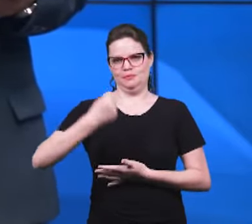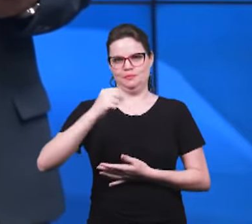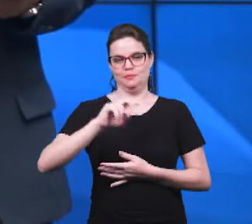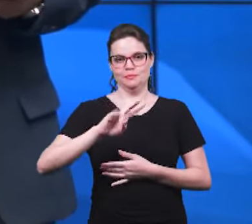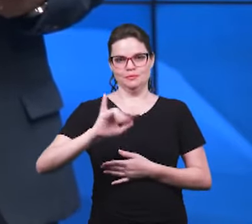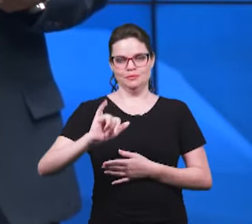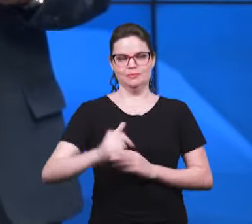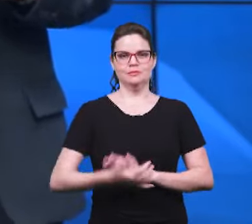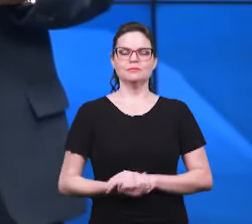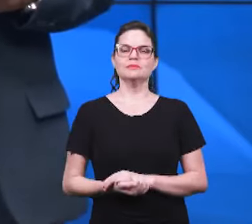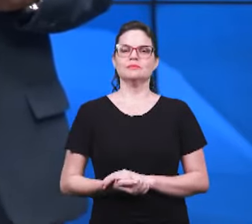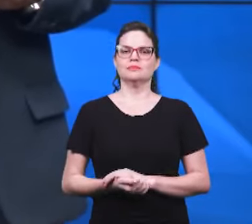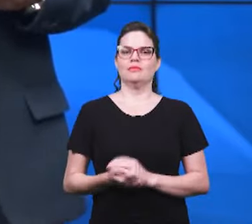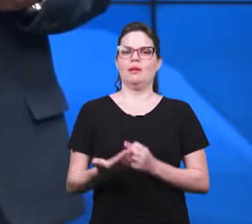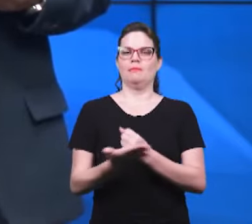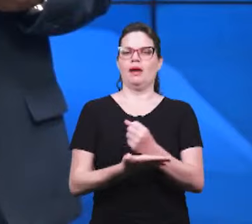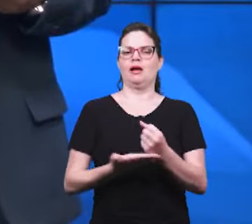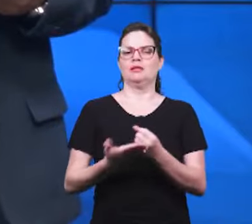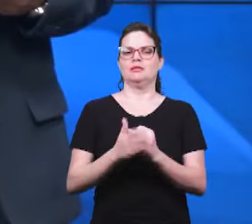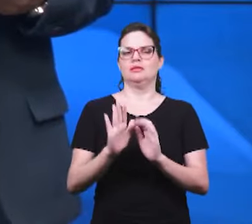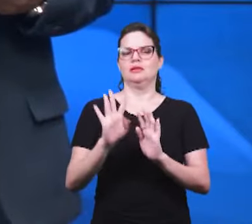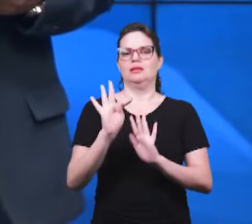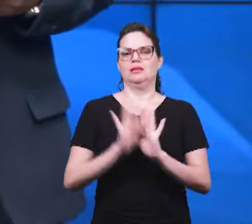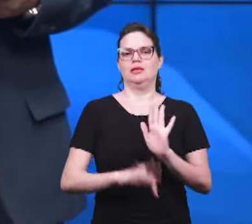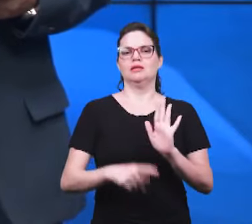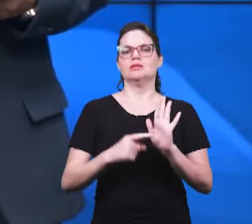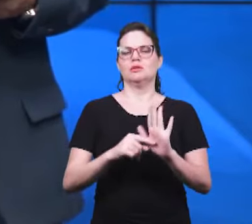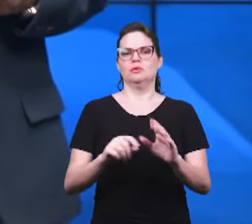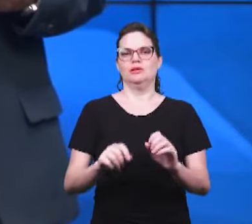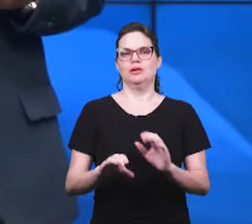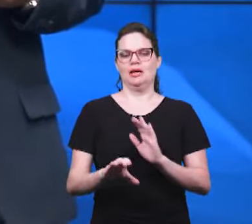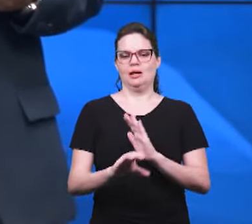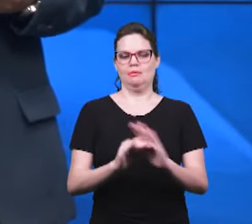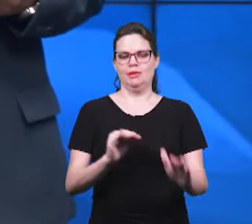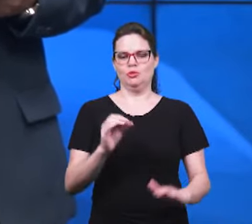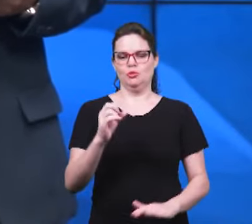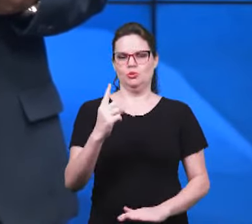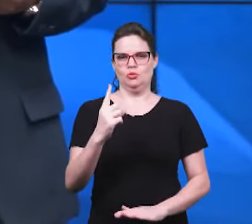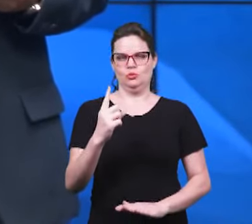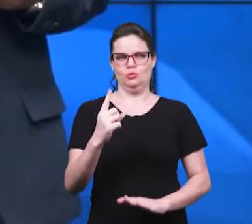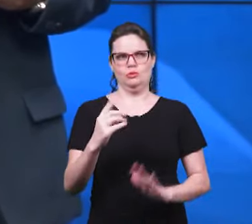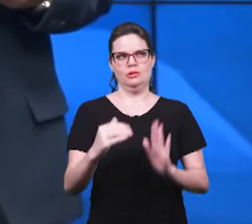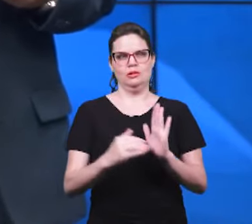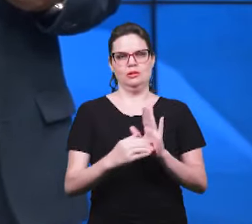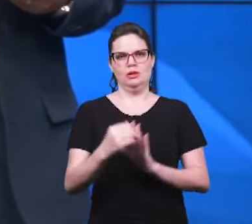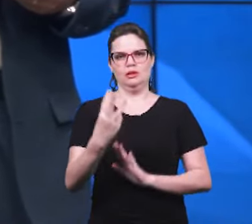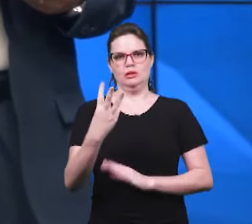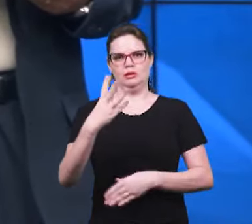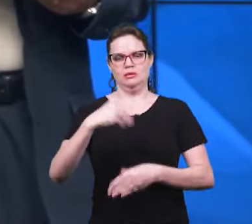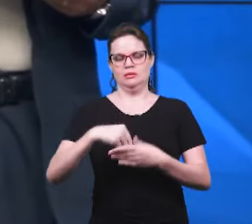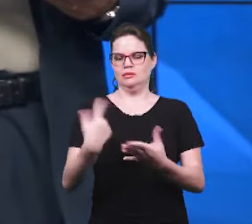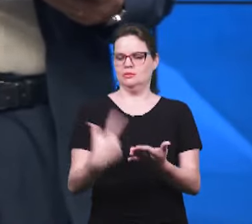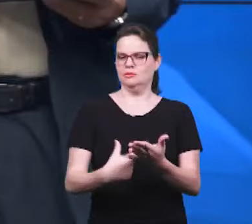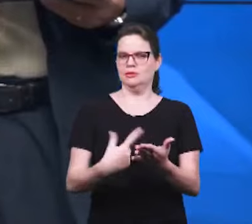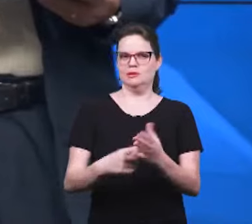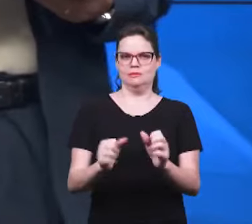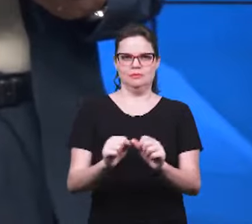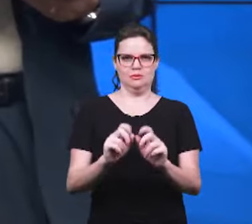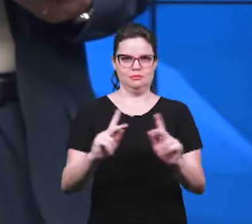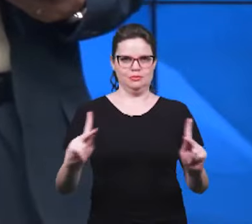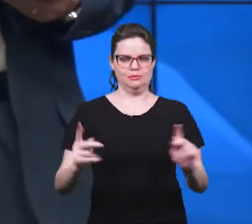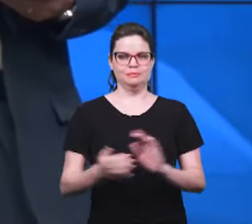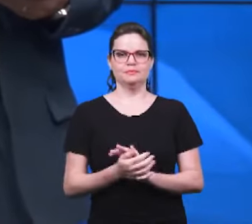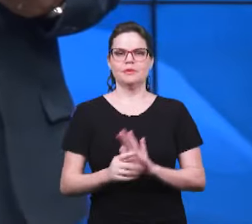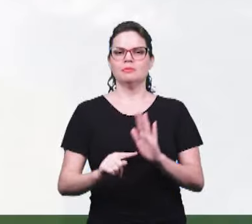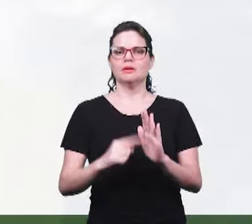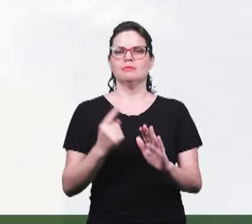a nossa base bíblica está nos capítulos 1 e 2, 1 a 3, aliás, do livro de Apocalipse. Vamos, então, à nossa primeira